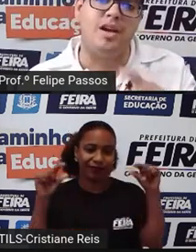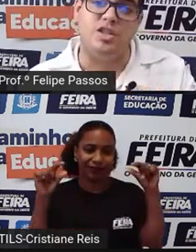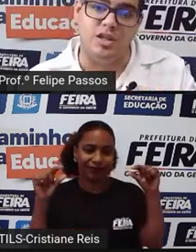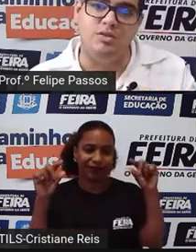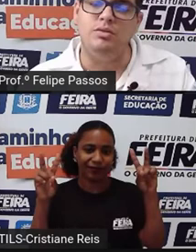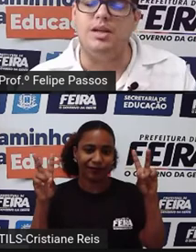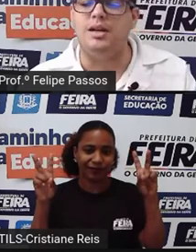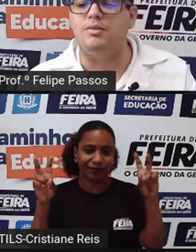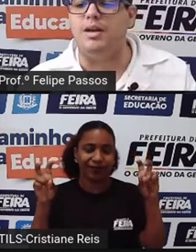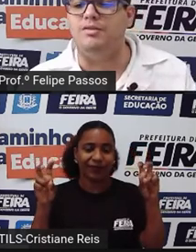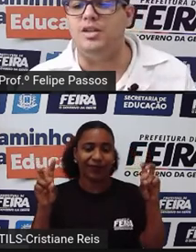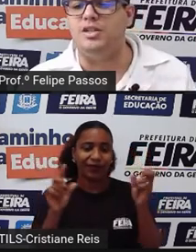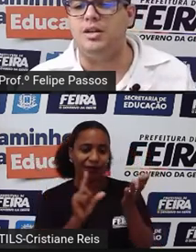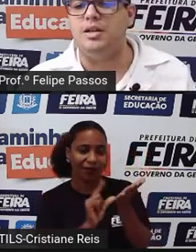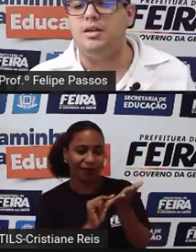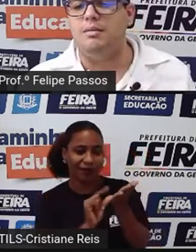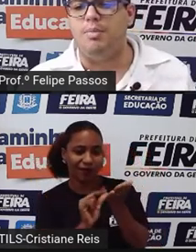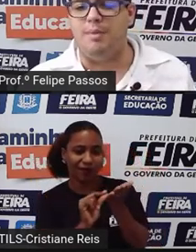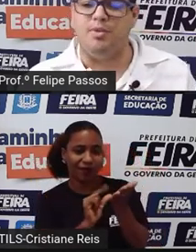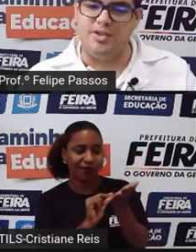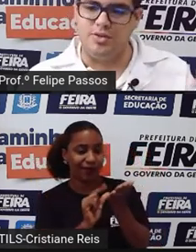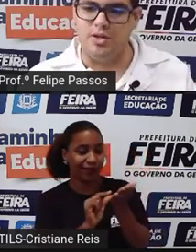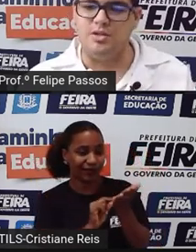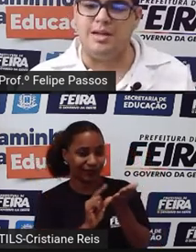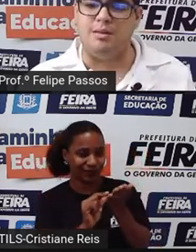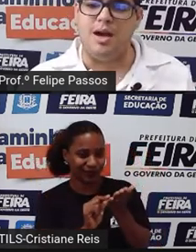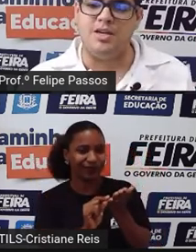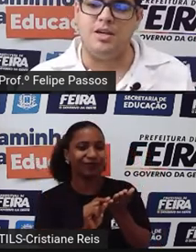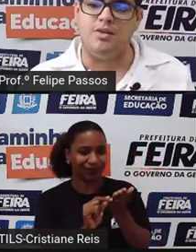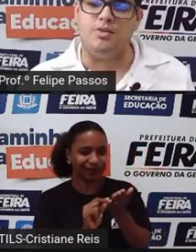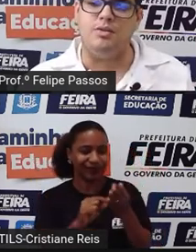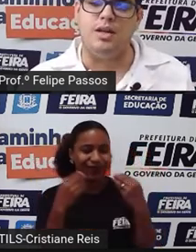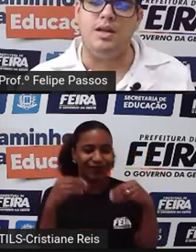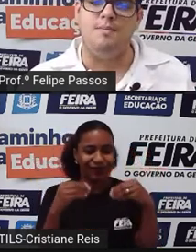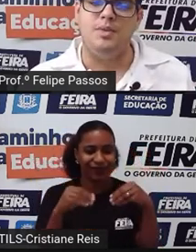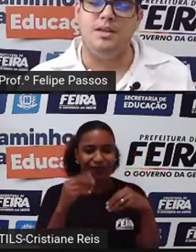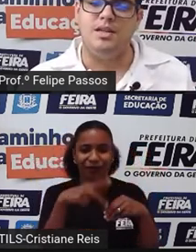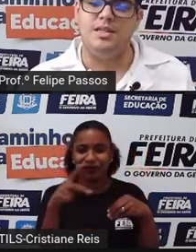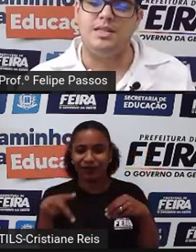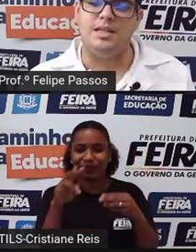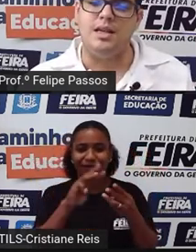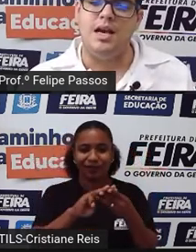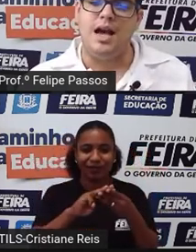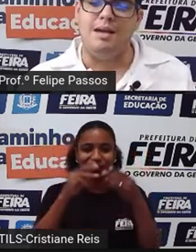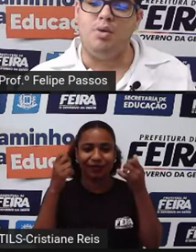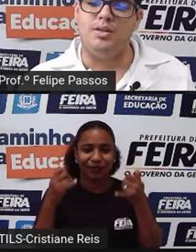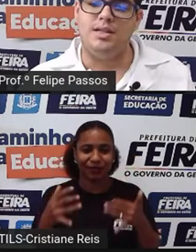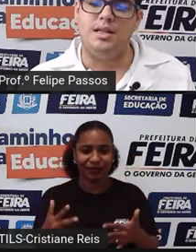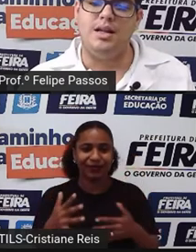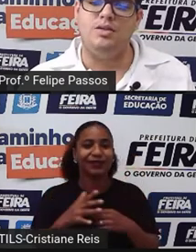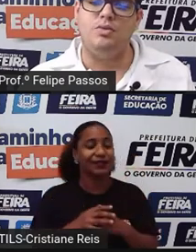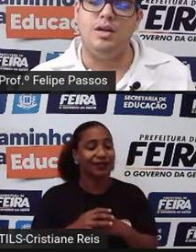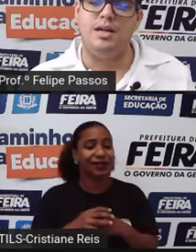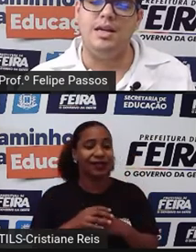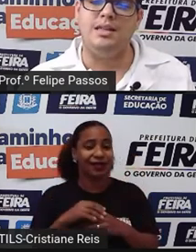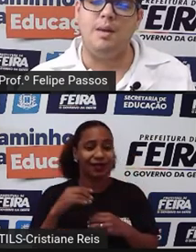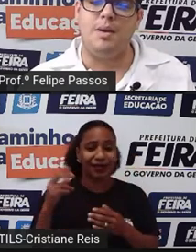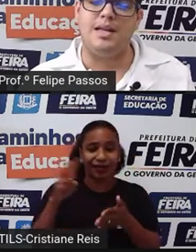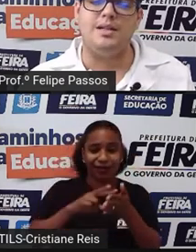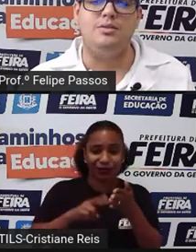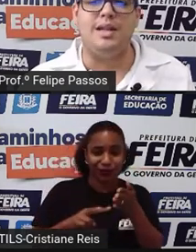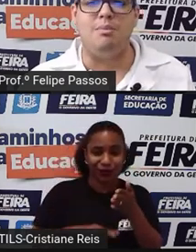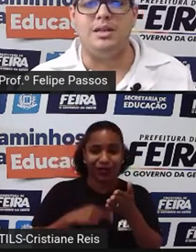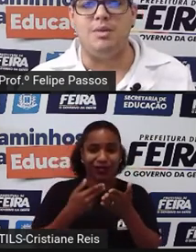artigo, uma revista para professores de matemática que eu encontrei, que diz assim, a importância da leitura e